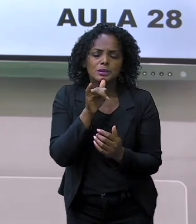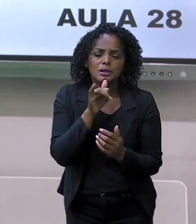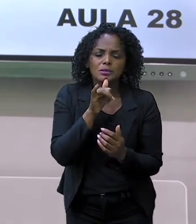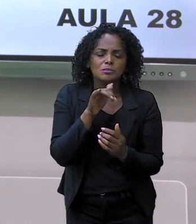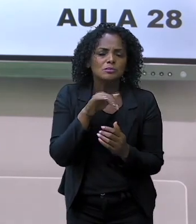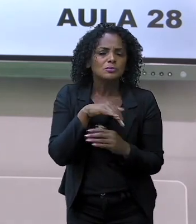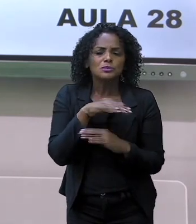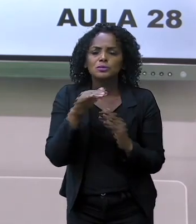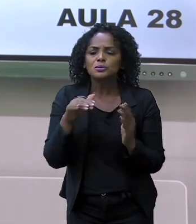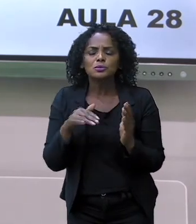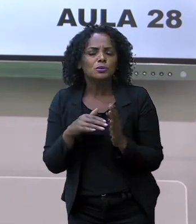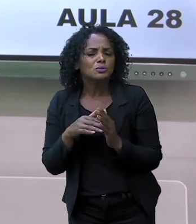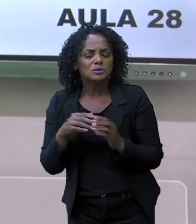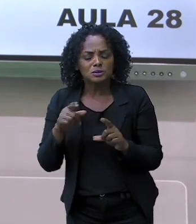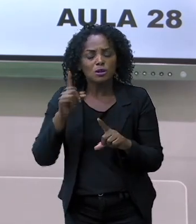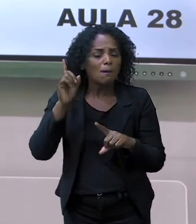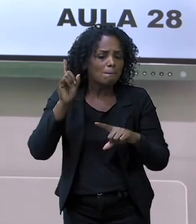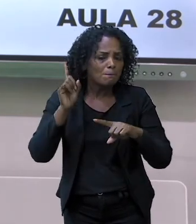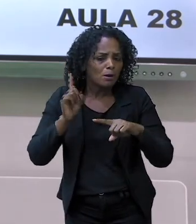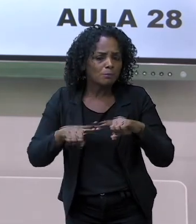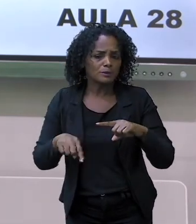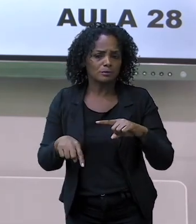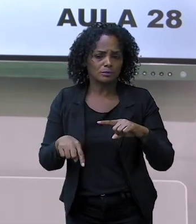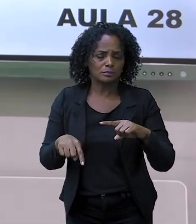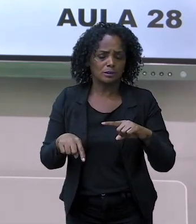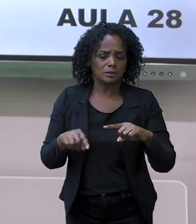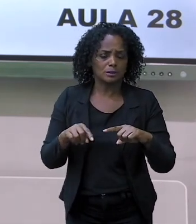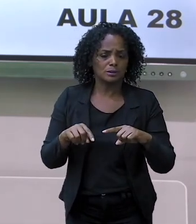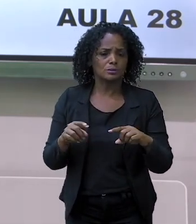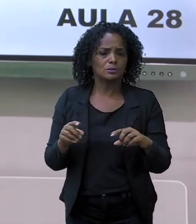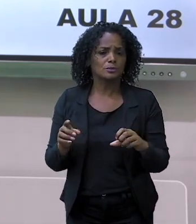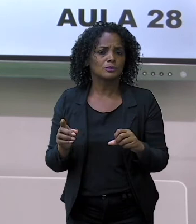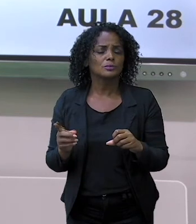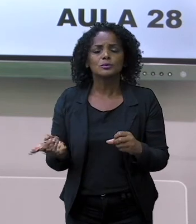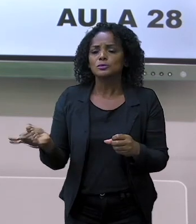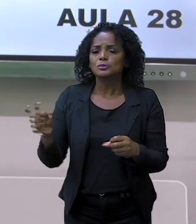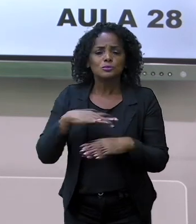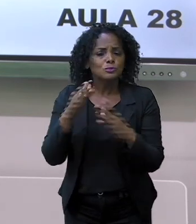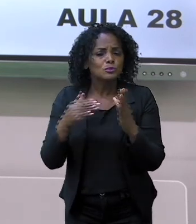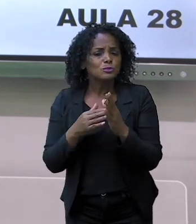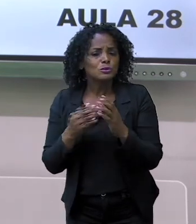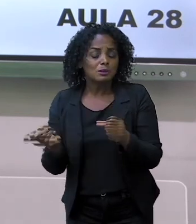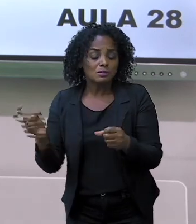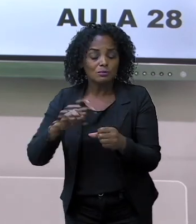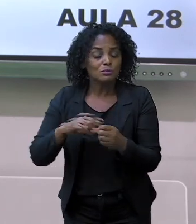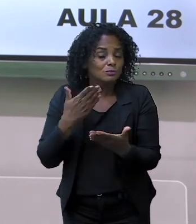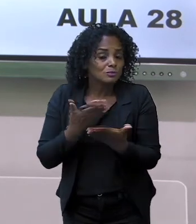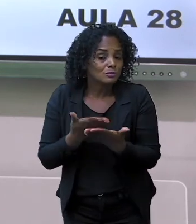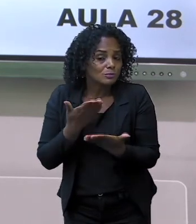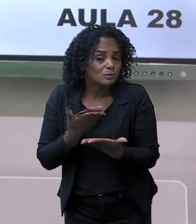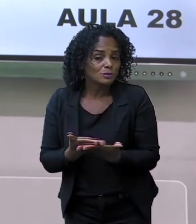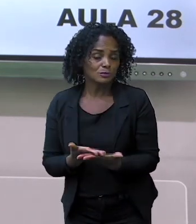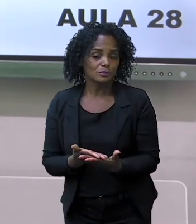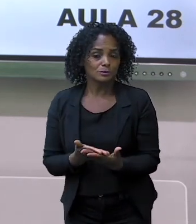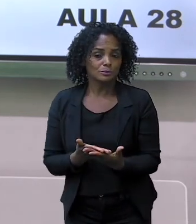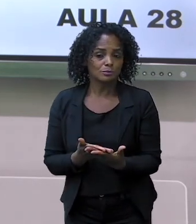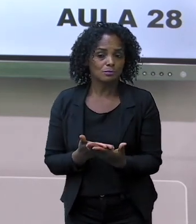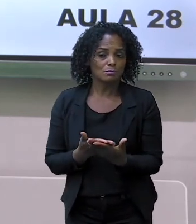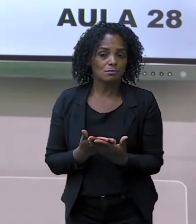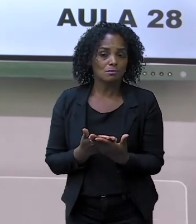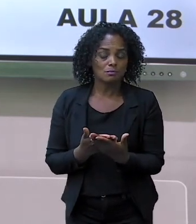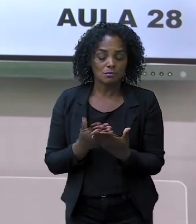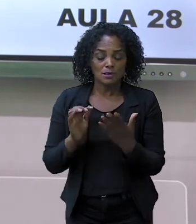material. Está tudo perfeito para a nossa volta às aulas. E a sua caixa de lápis de cor aí tem